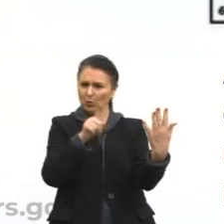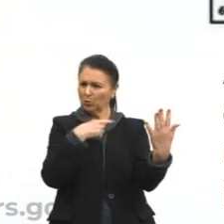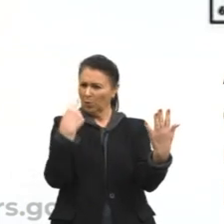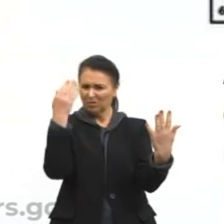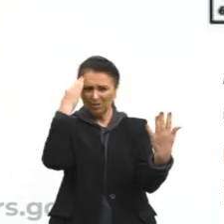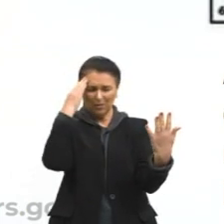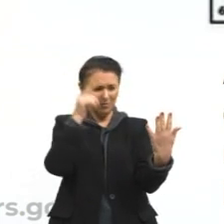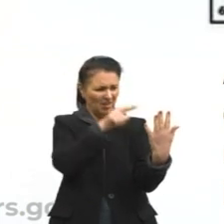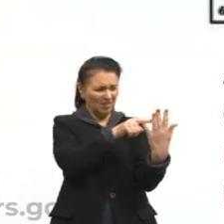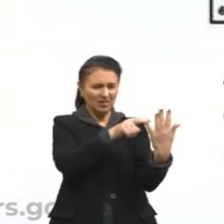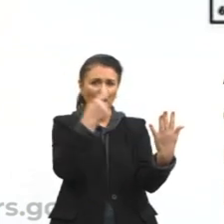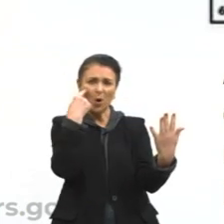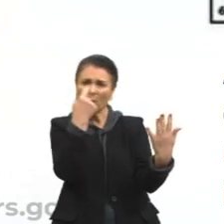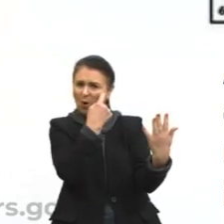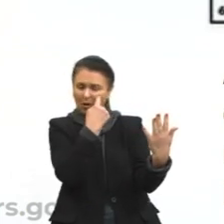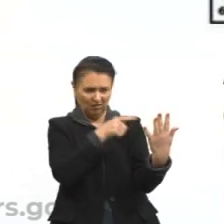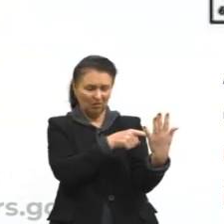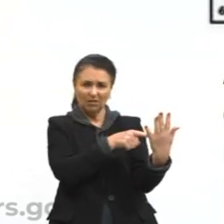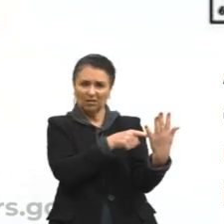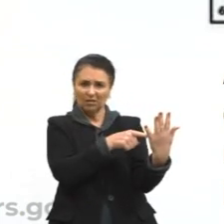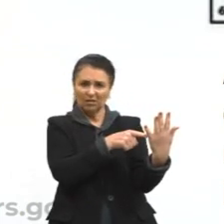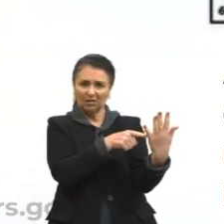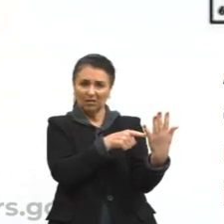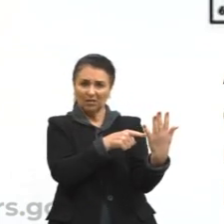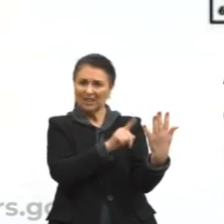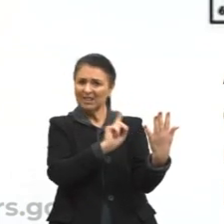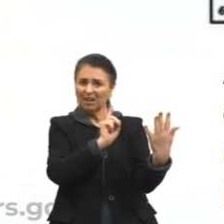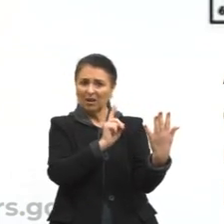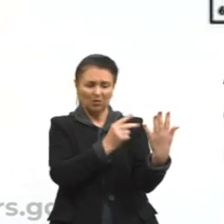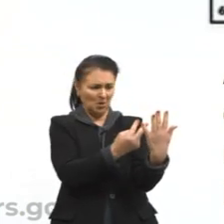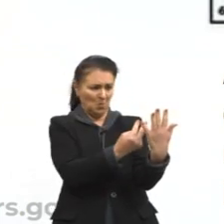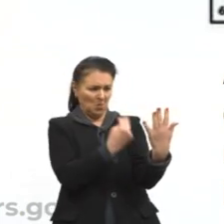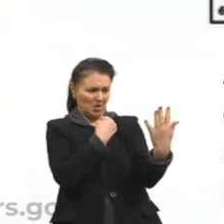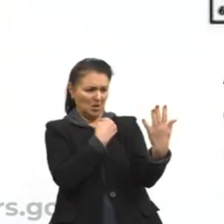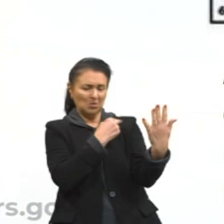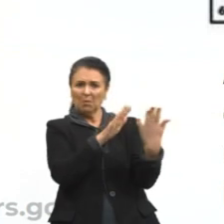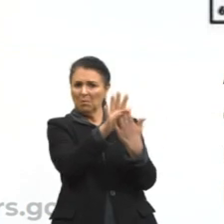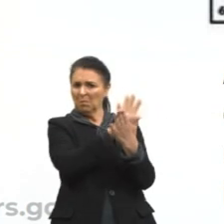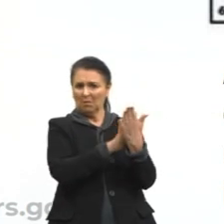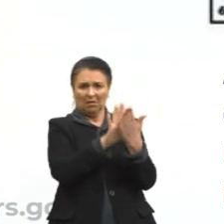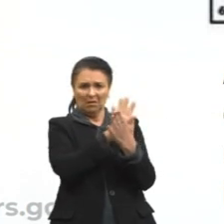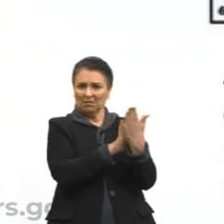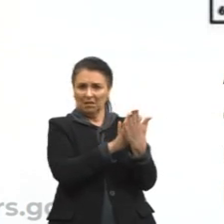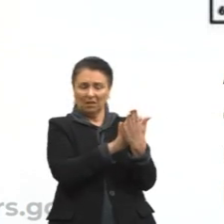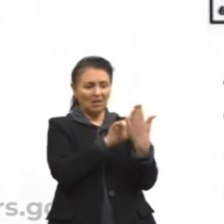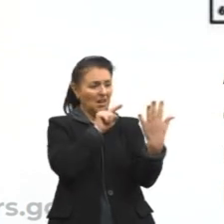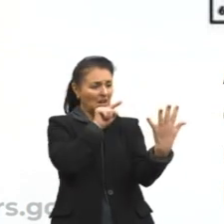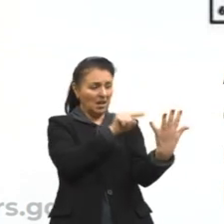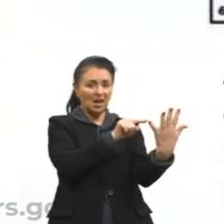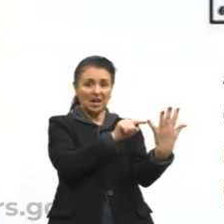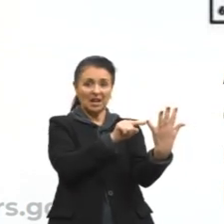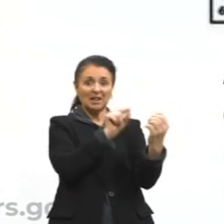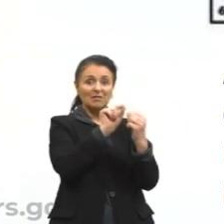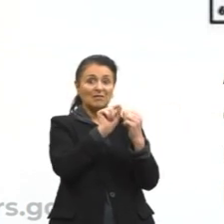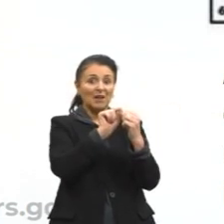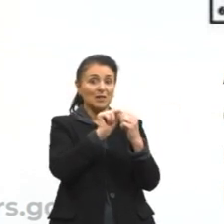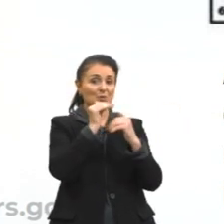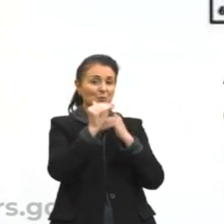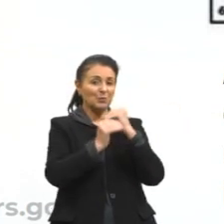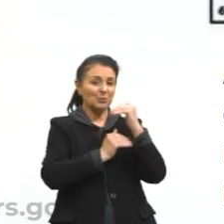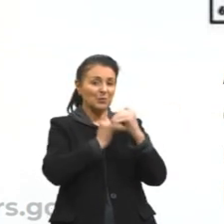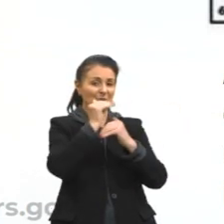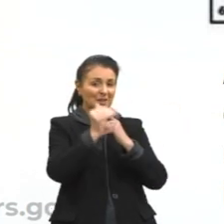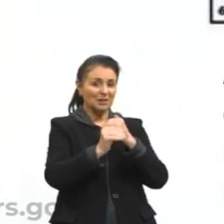olhos. O espelho não está olhando para ninguém. Ele apenas faz o processo de